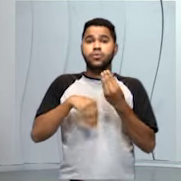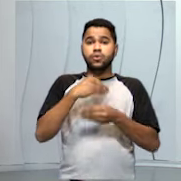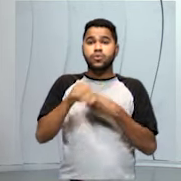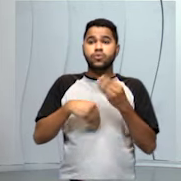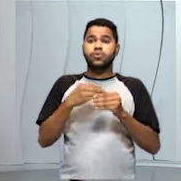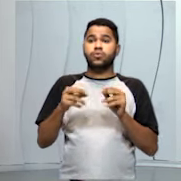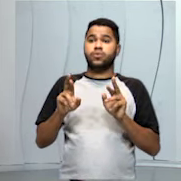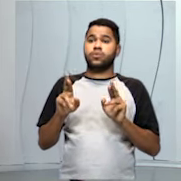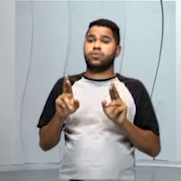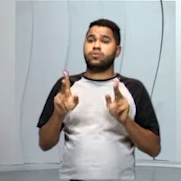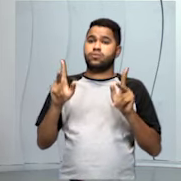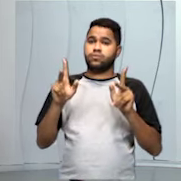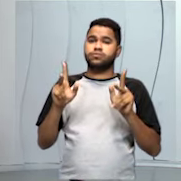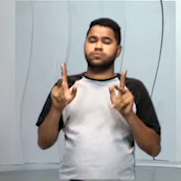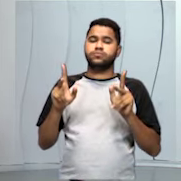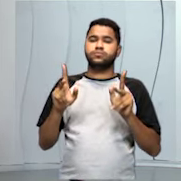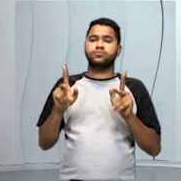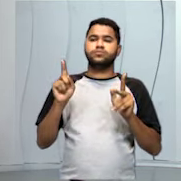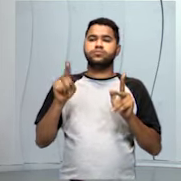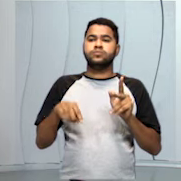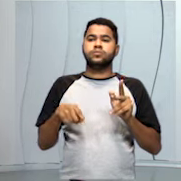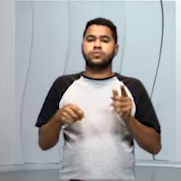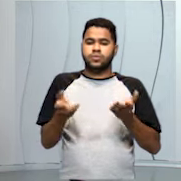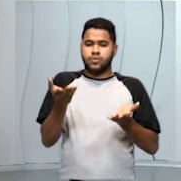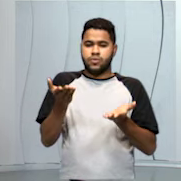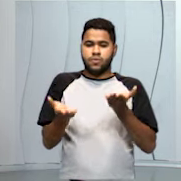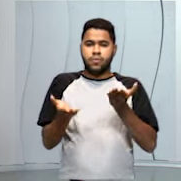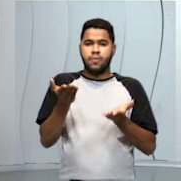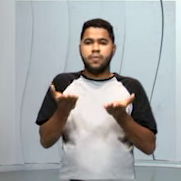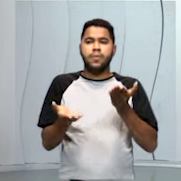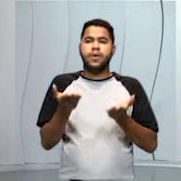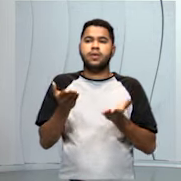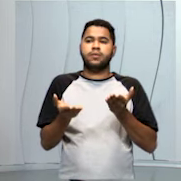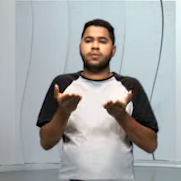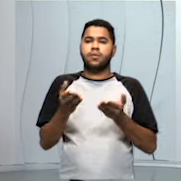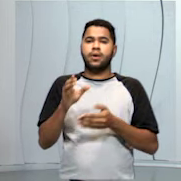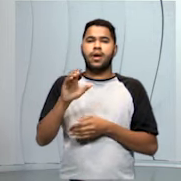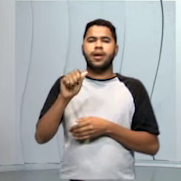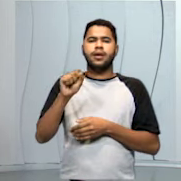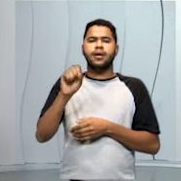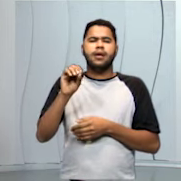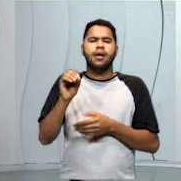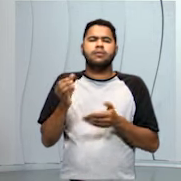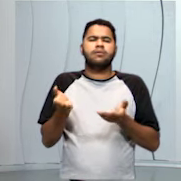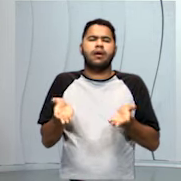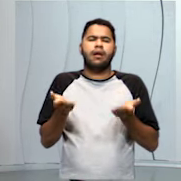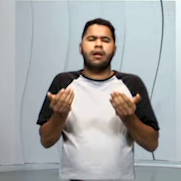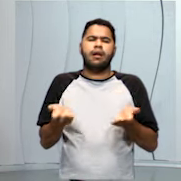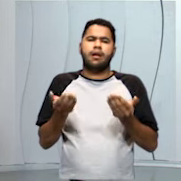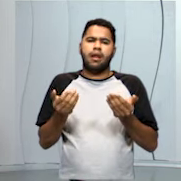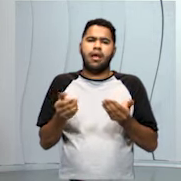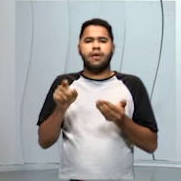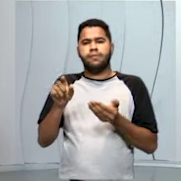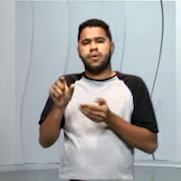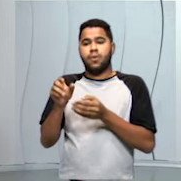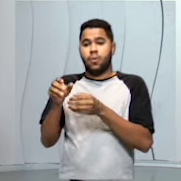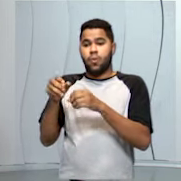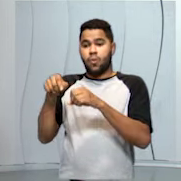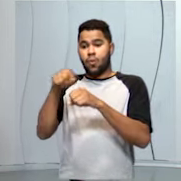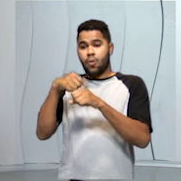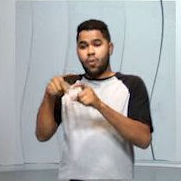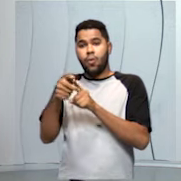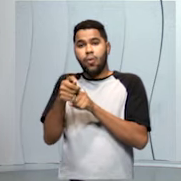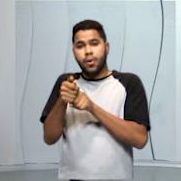diferença do peso dos elementos, a casquinha é bem levinha e o amendoim é mais pesado,